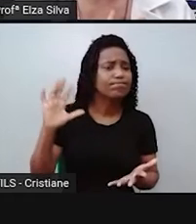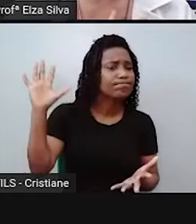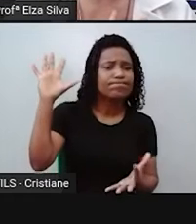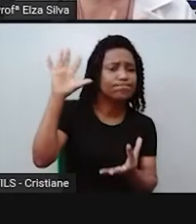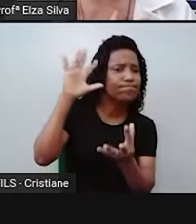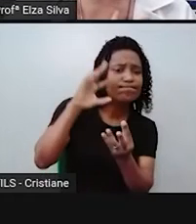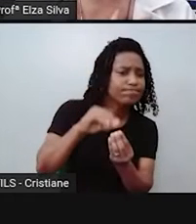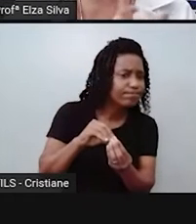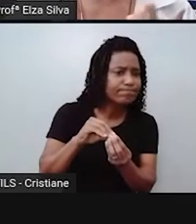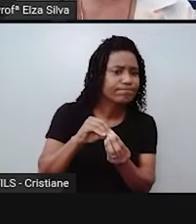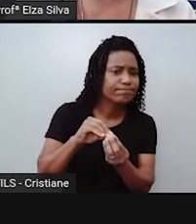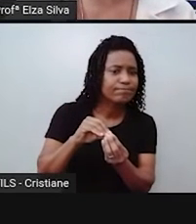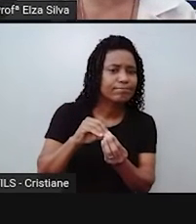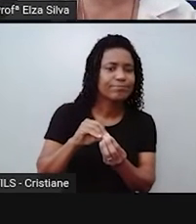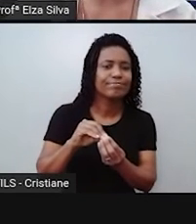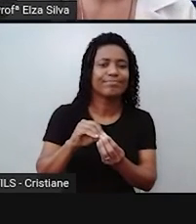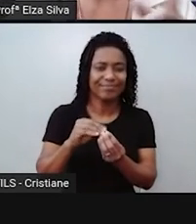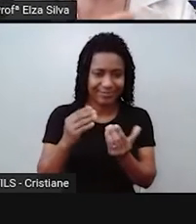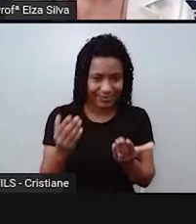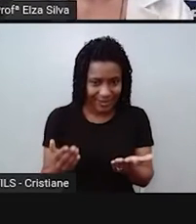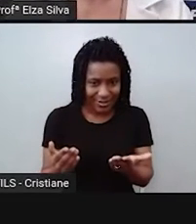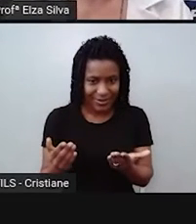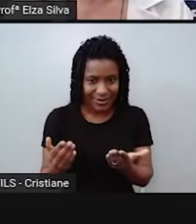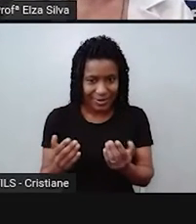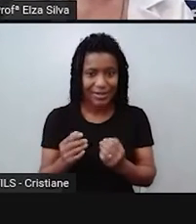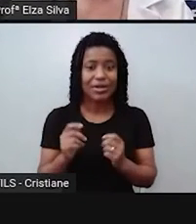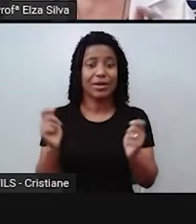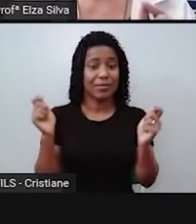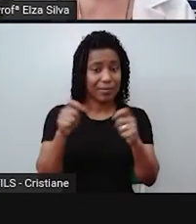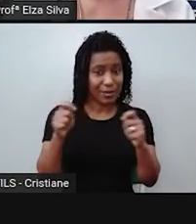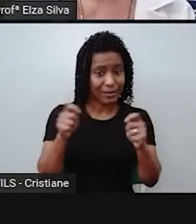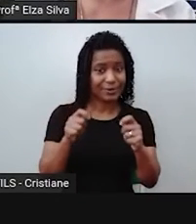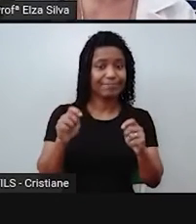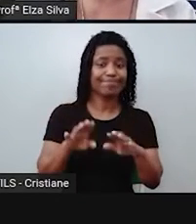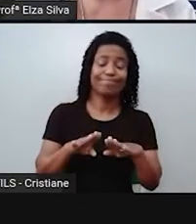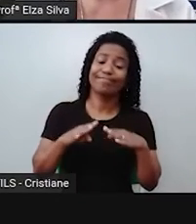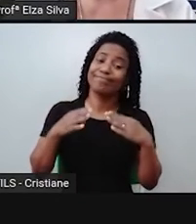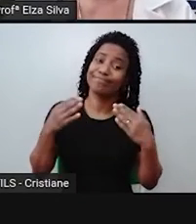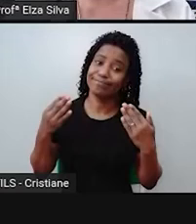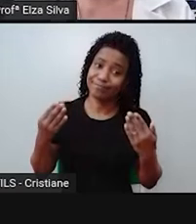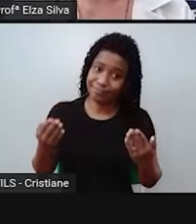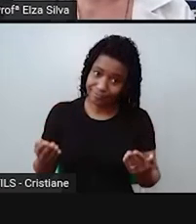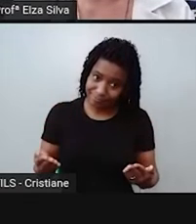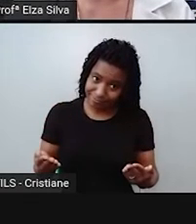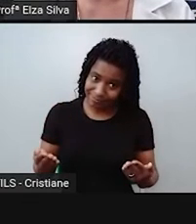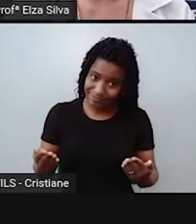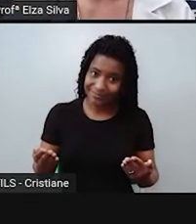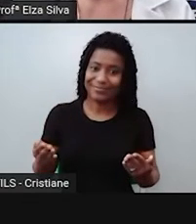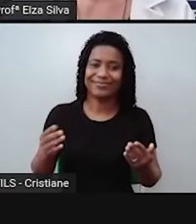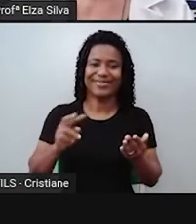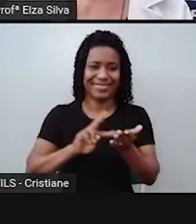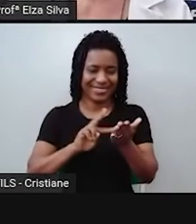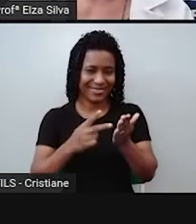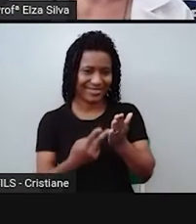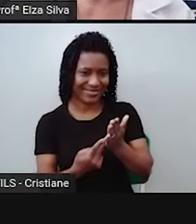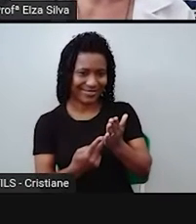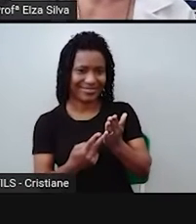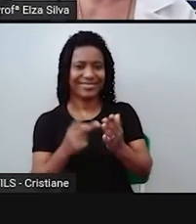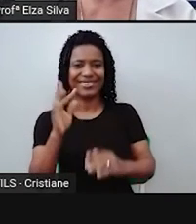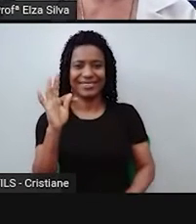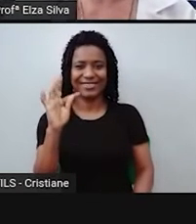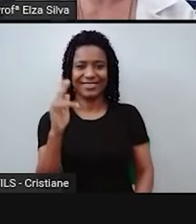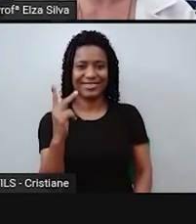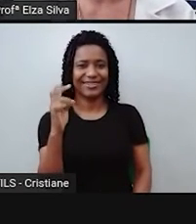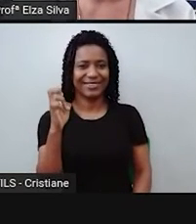corresponde às conjunções ou conectivos, então e portanto. E por fim,